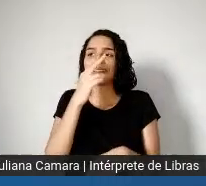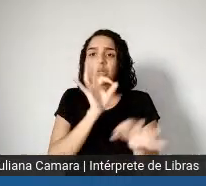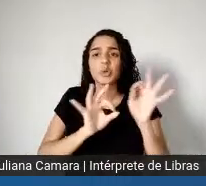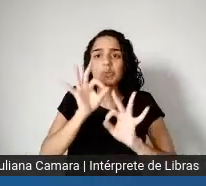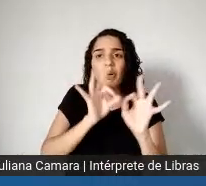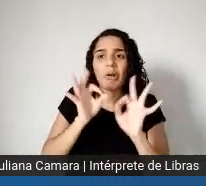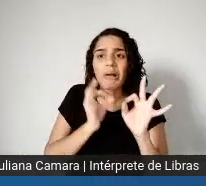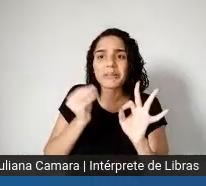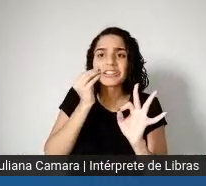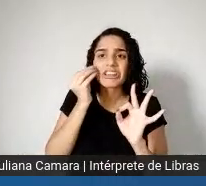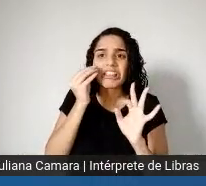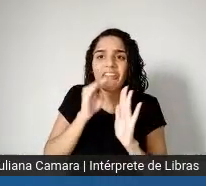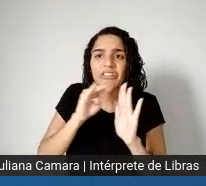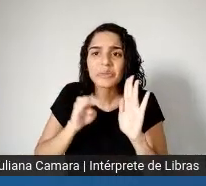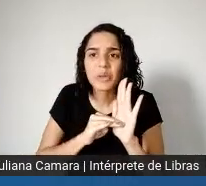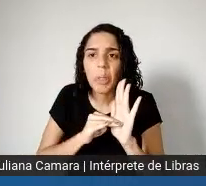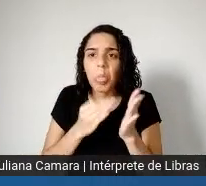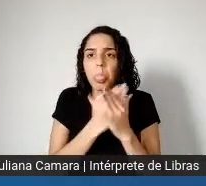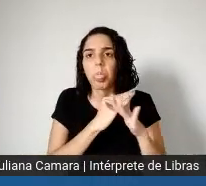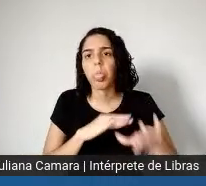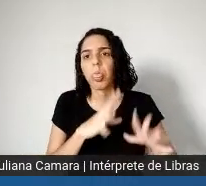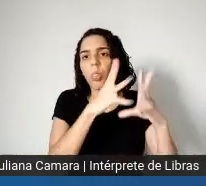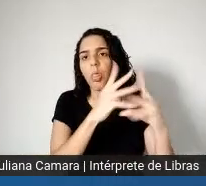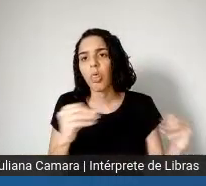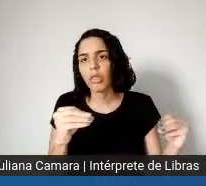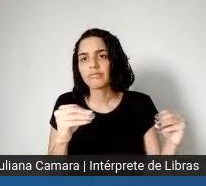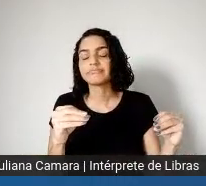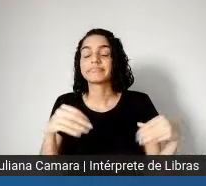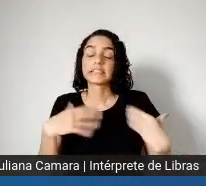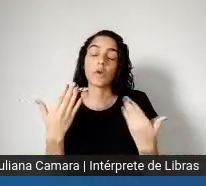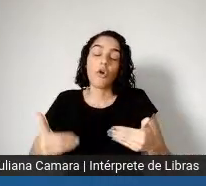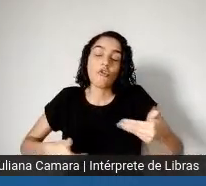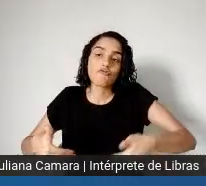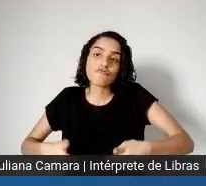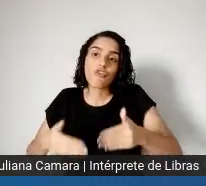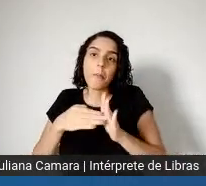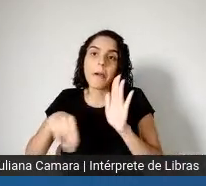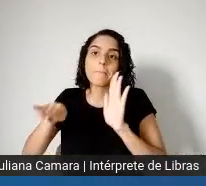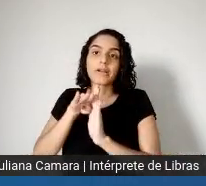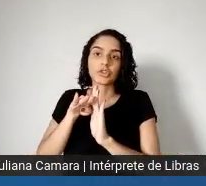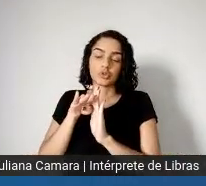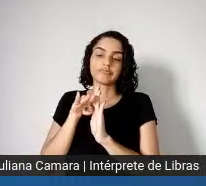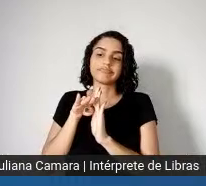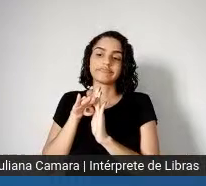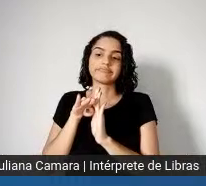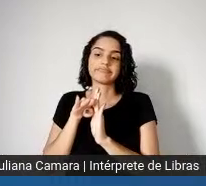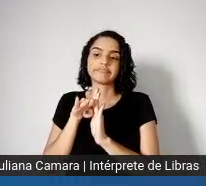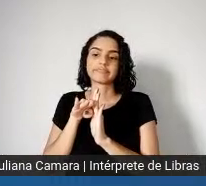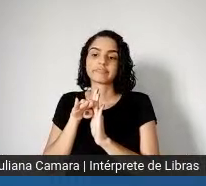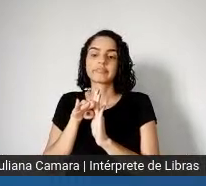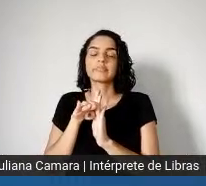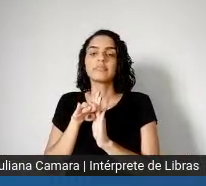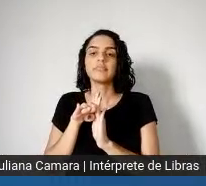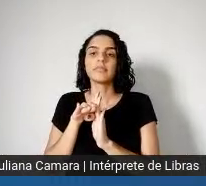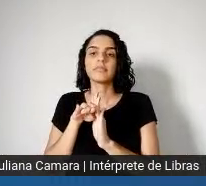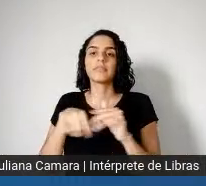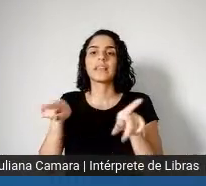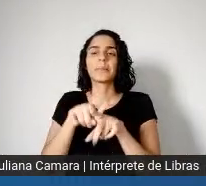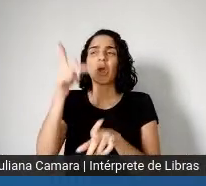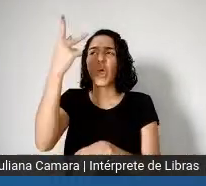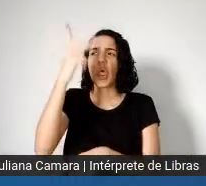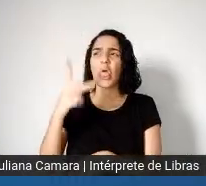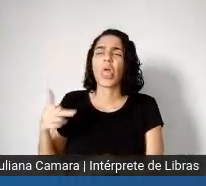não tem sido 100% equacionado, mas houve uma redução grande da desnutrição, né, medida, por exemplo, a desnutrição